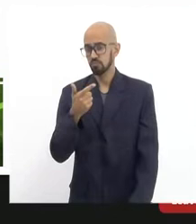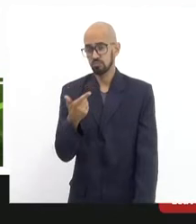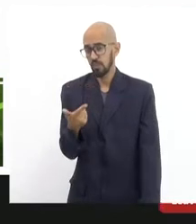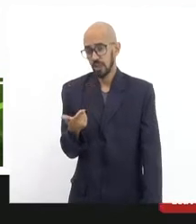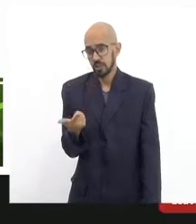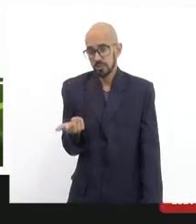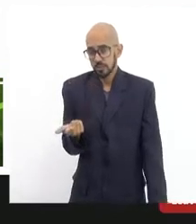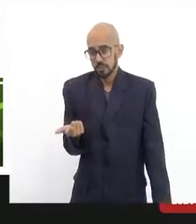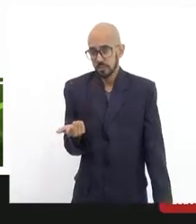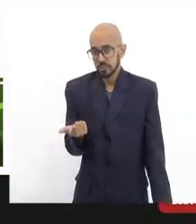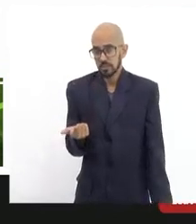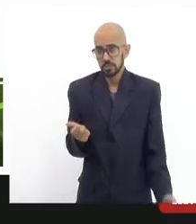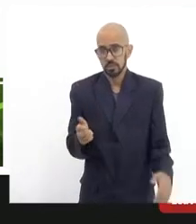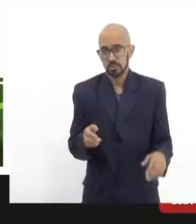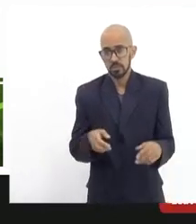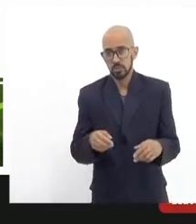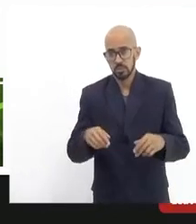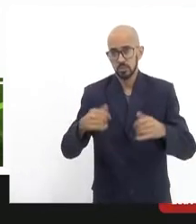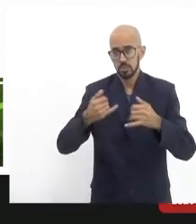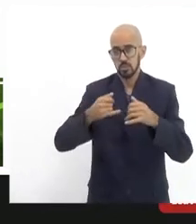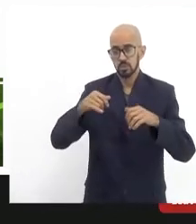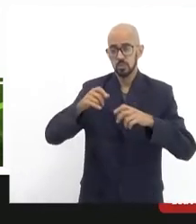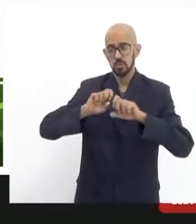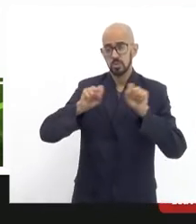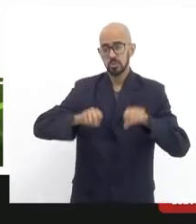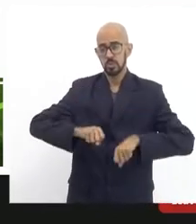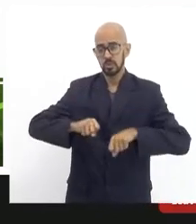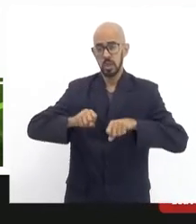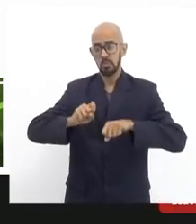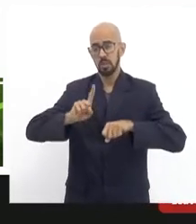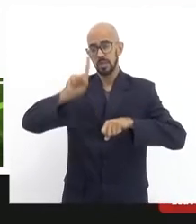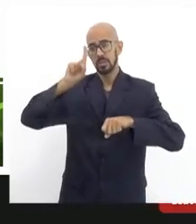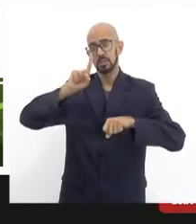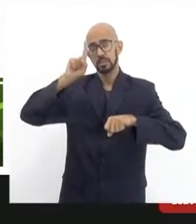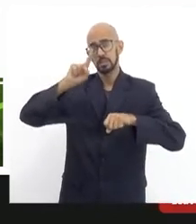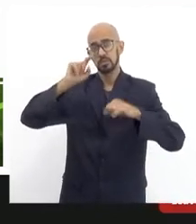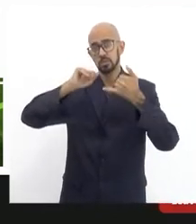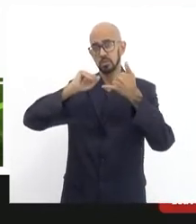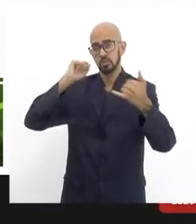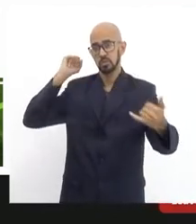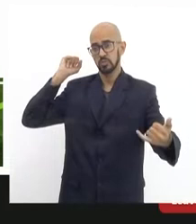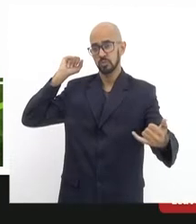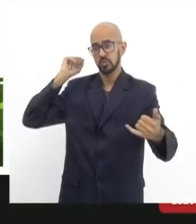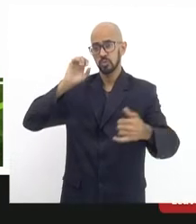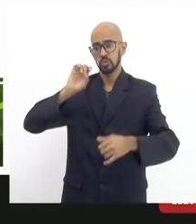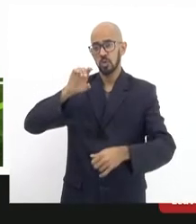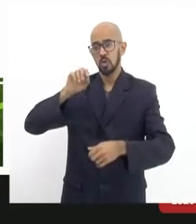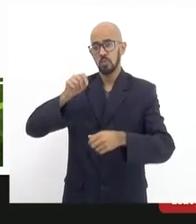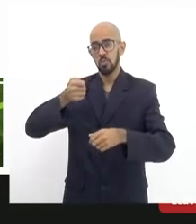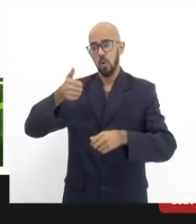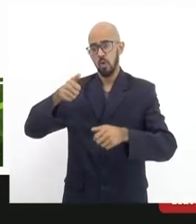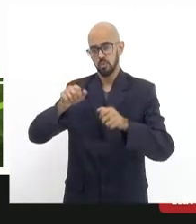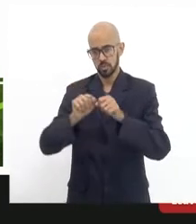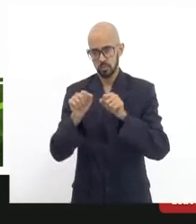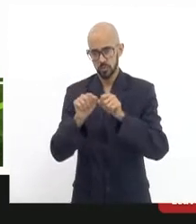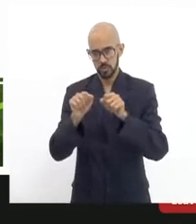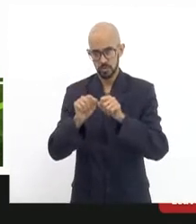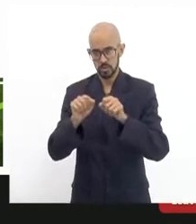aérea. não tem rede aérea, muito menos o seccionamento, algumas sessões da rede aérea foram feitas. Tem pelo menos